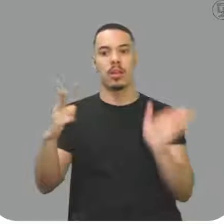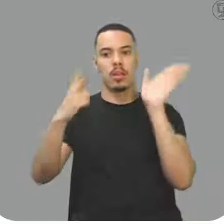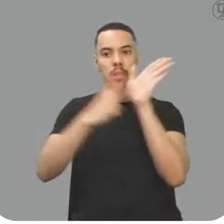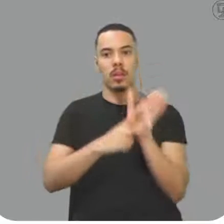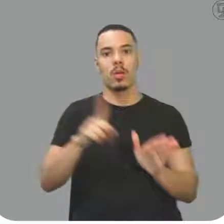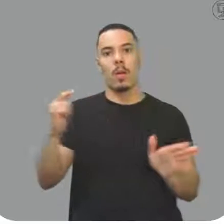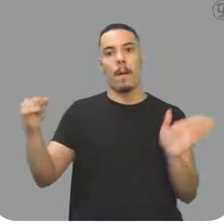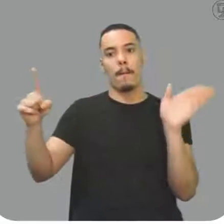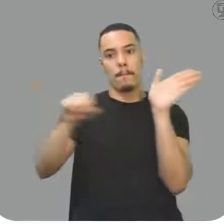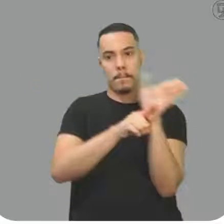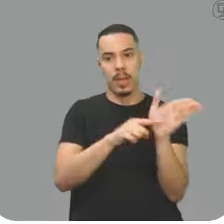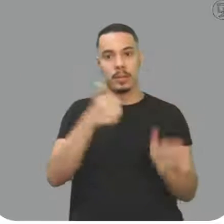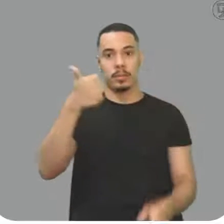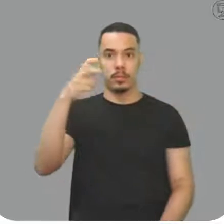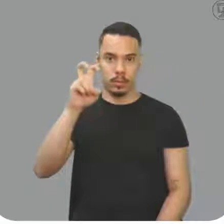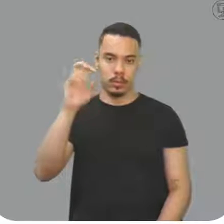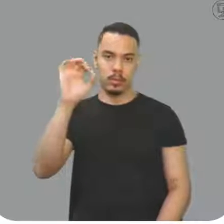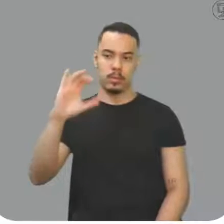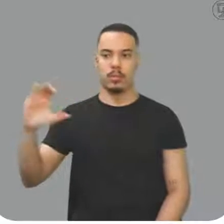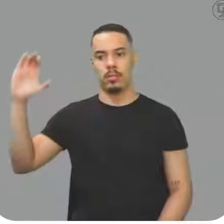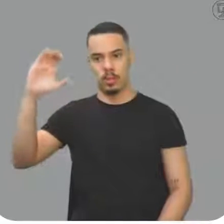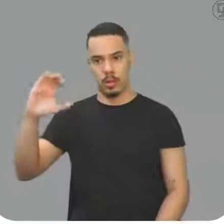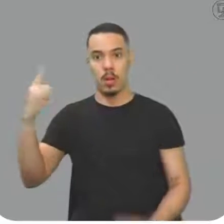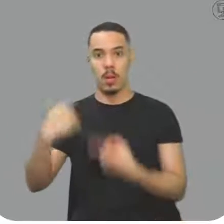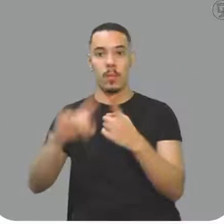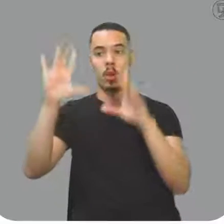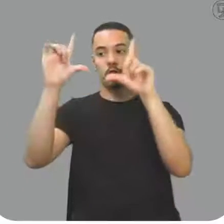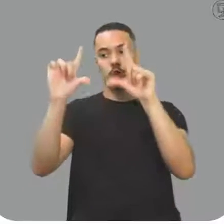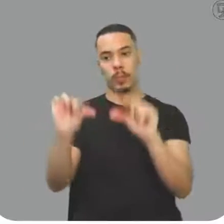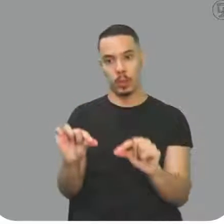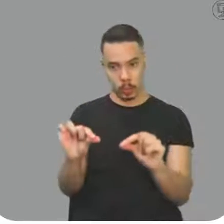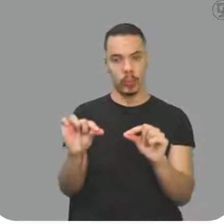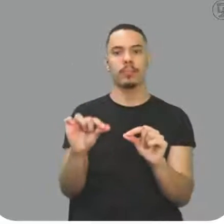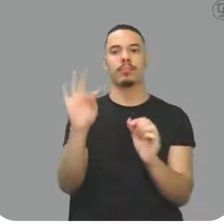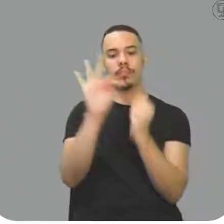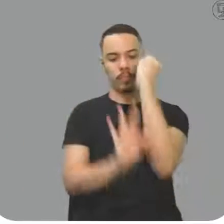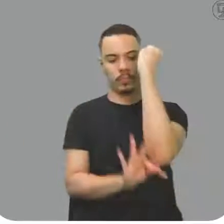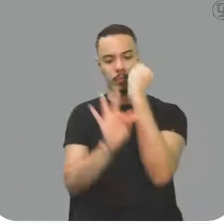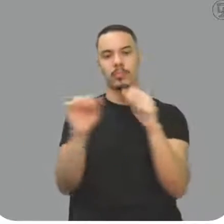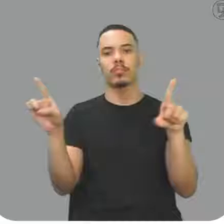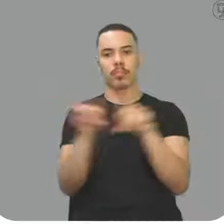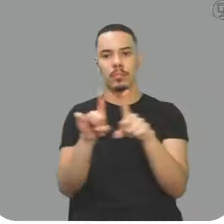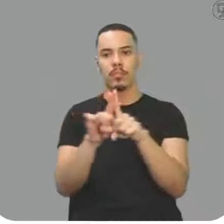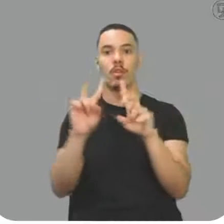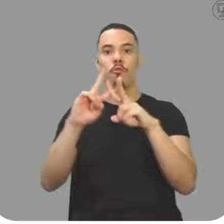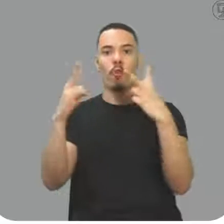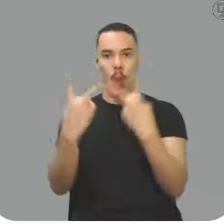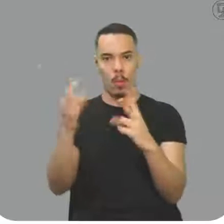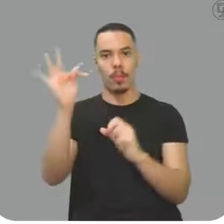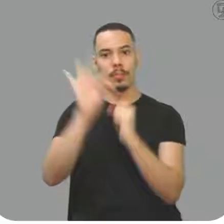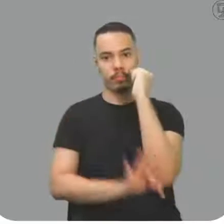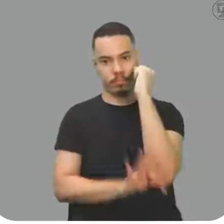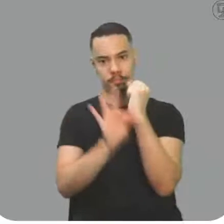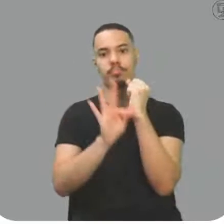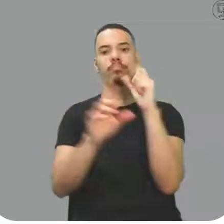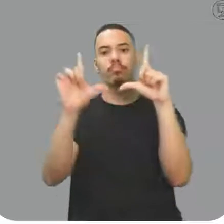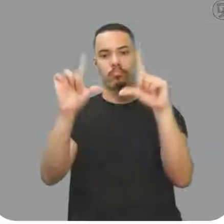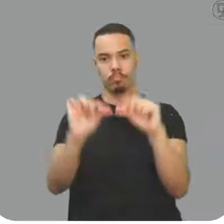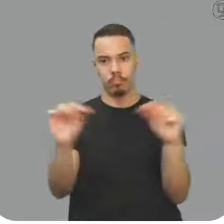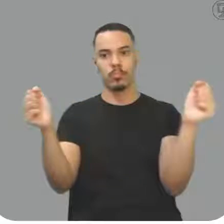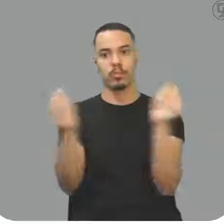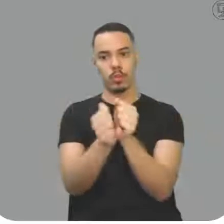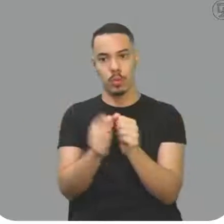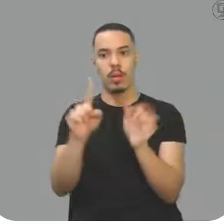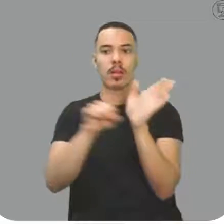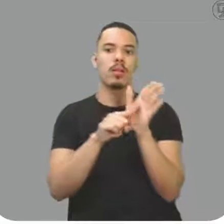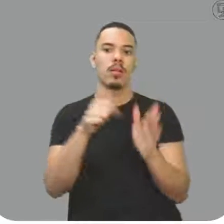vai ser negativo, porque você diminuiu a temperatura, quer dizer, vai diminuir o volume, né? Menos 15